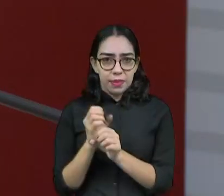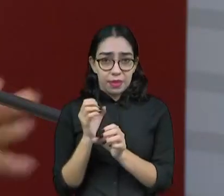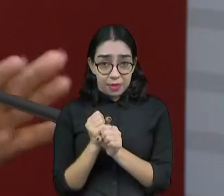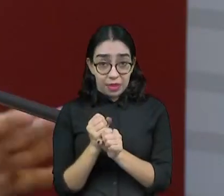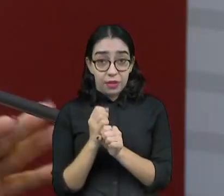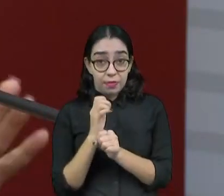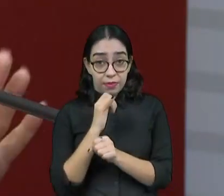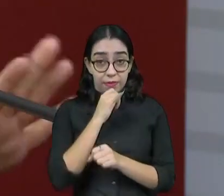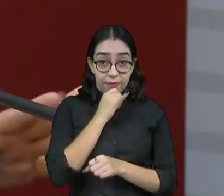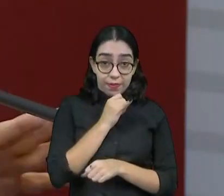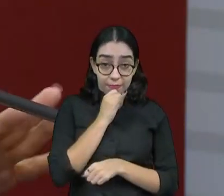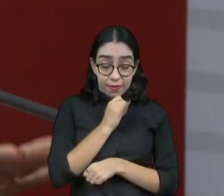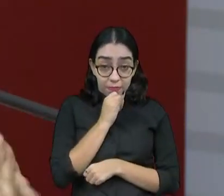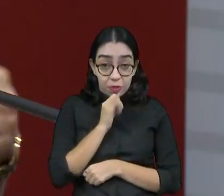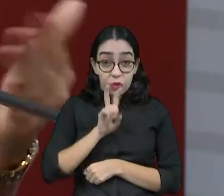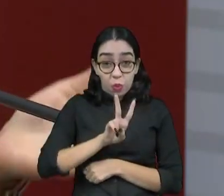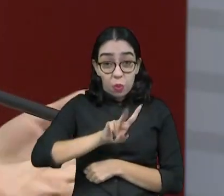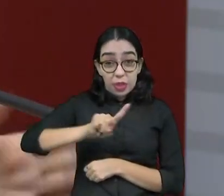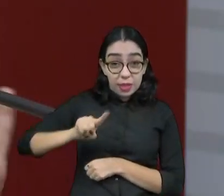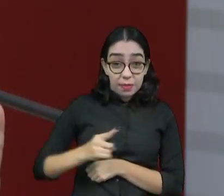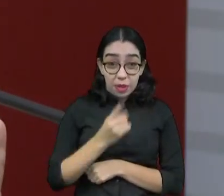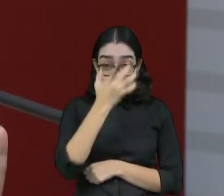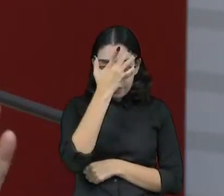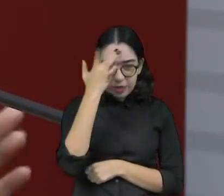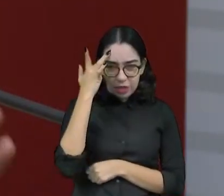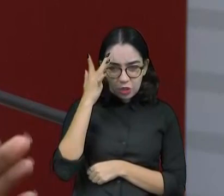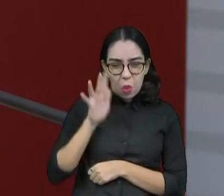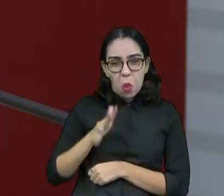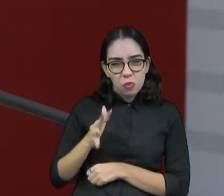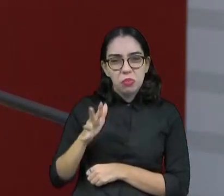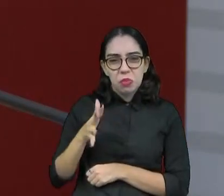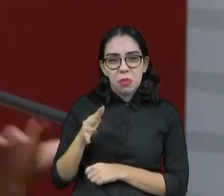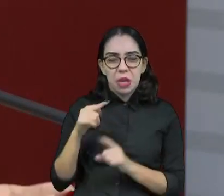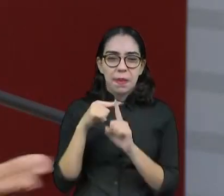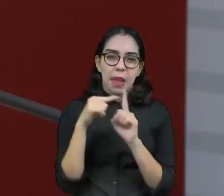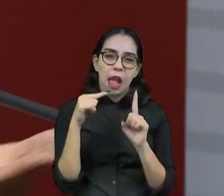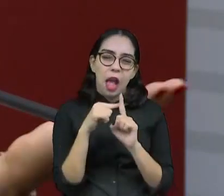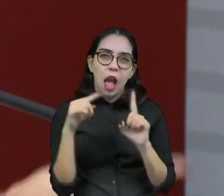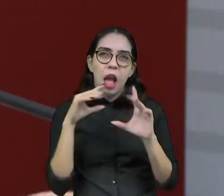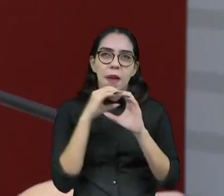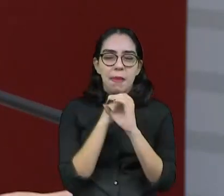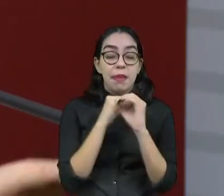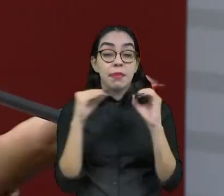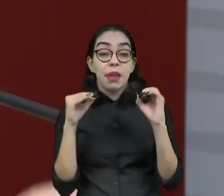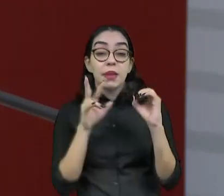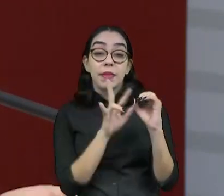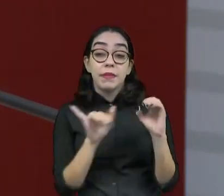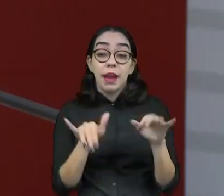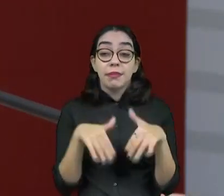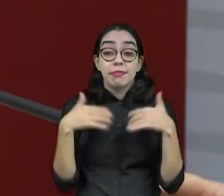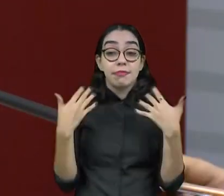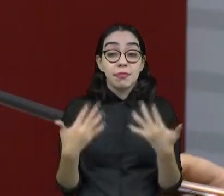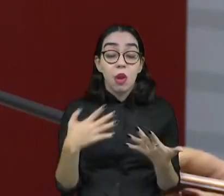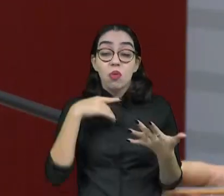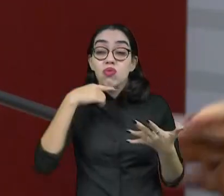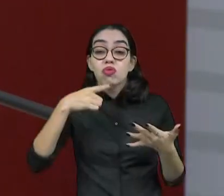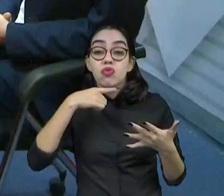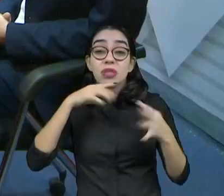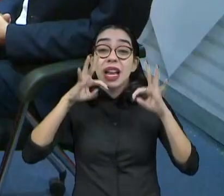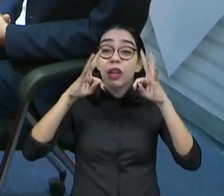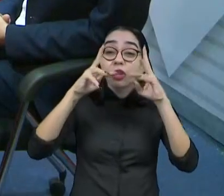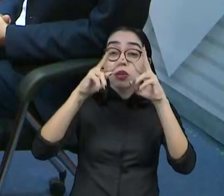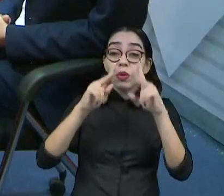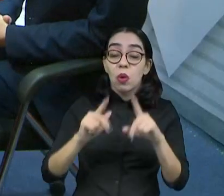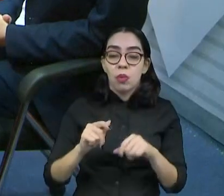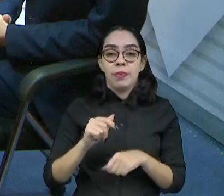Instituto pega em média 2 mil pessoas, pouco mais. Então, assim, não dá para pegar todo mundo. Uma vez eu fui